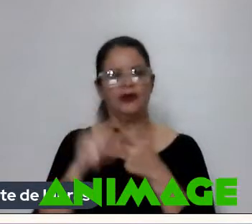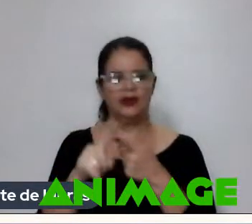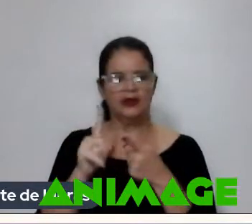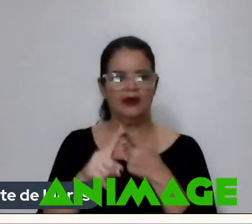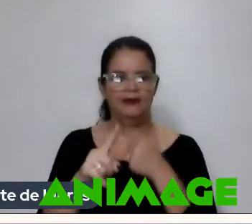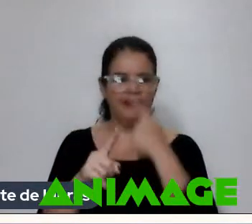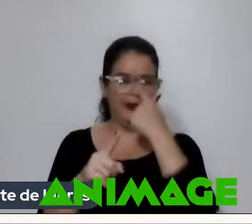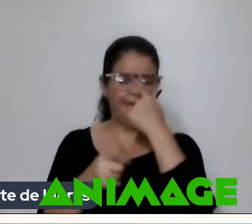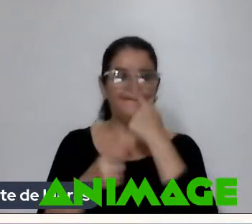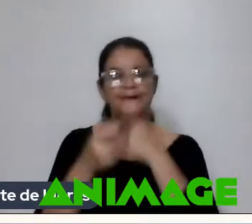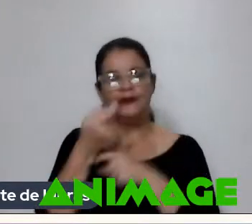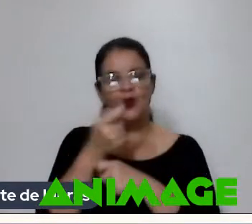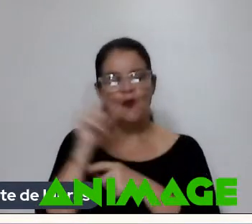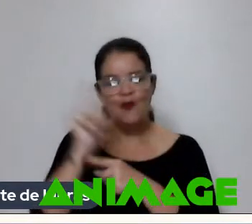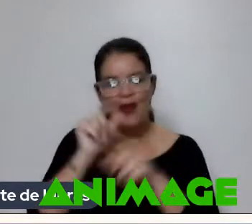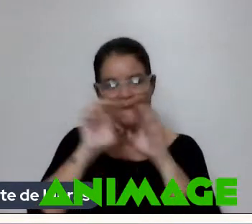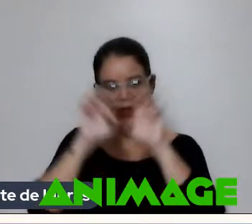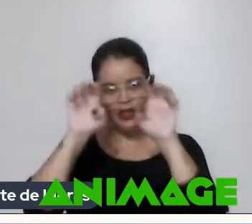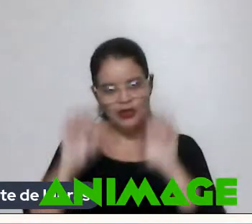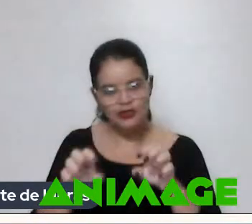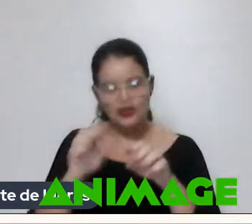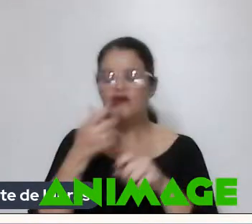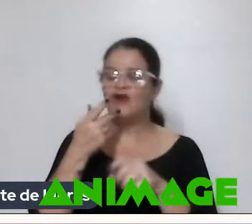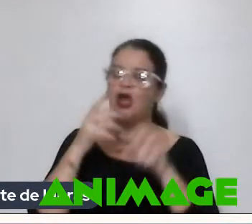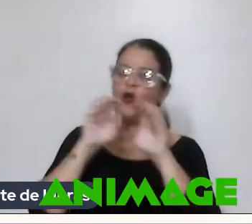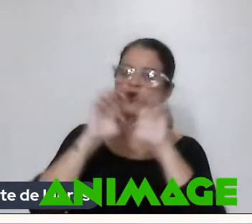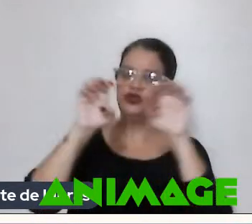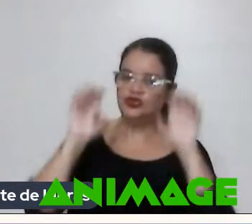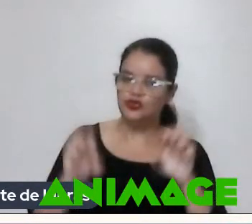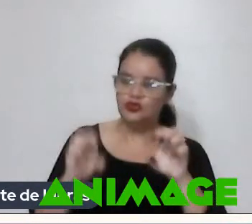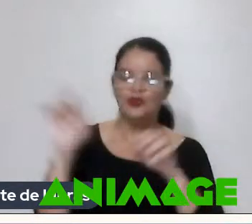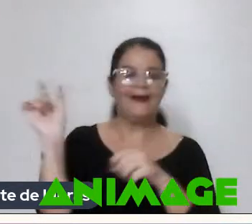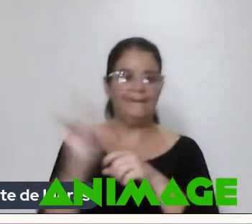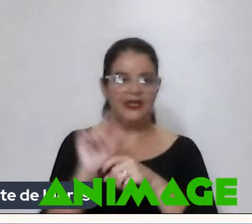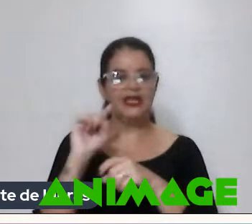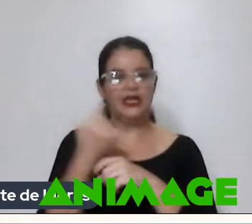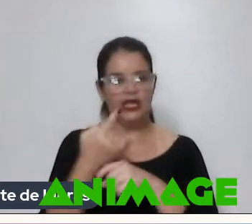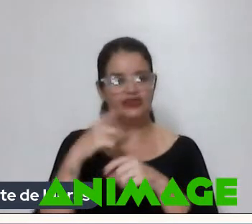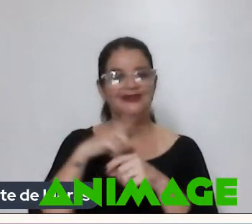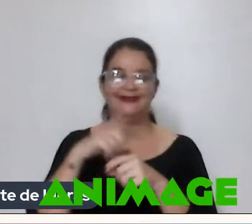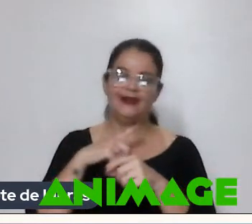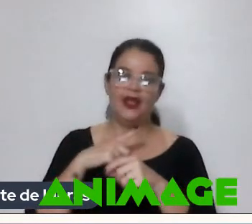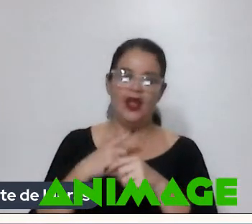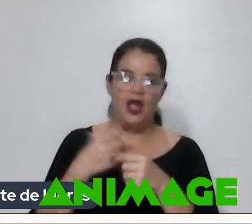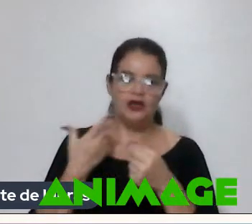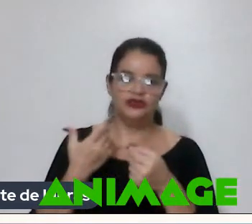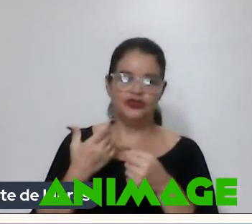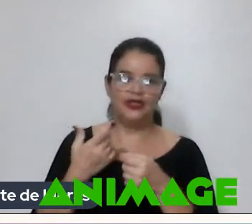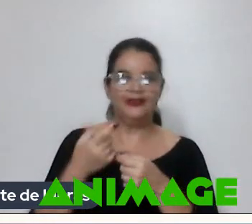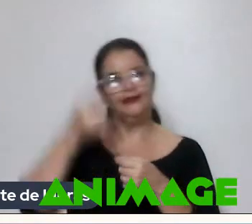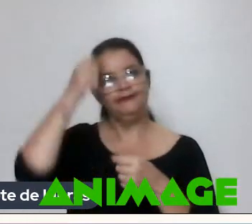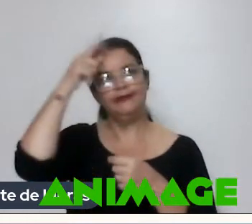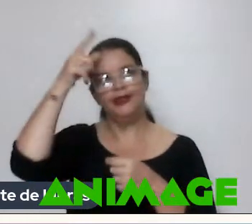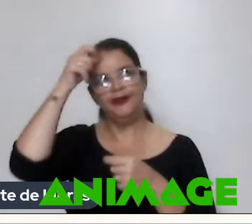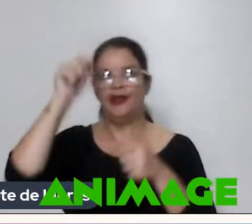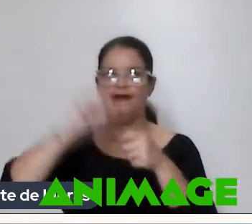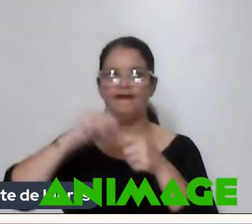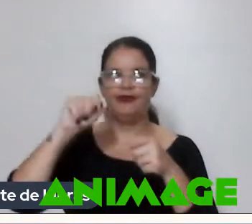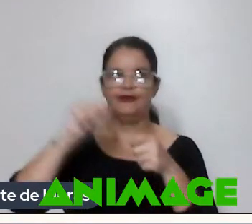a pequena estrutura Qual é uma empresa Pequena Mas com a pequena estrutura Que a gente tem A gente se mete A fazer coisas Que